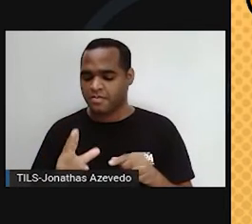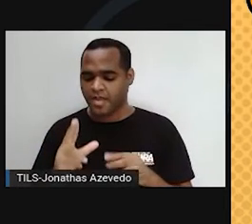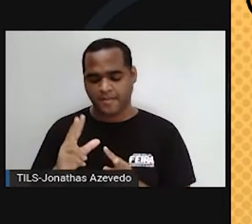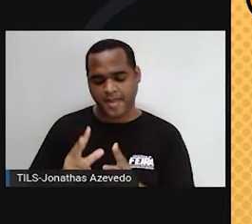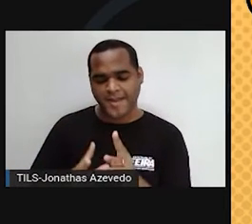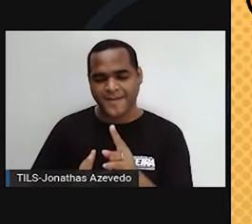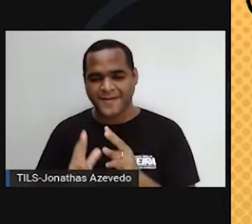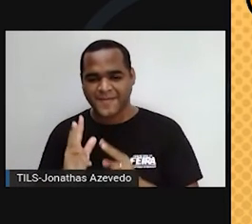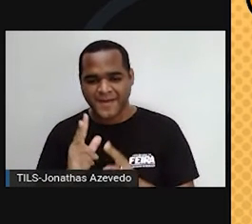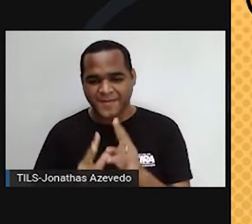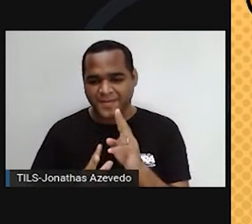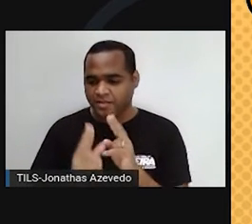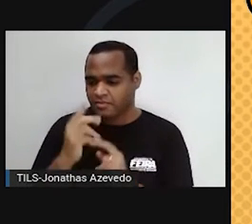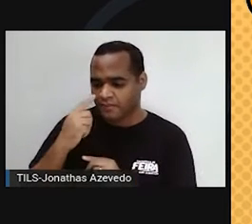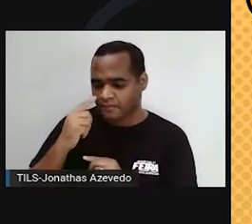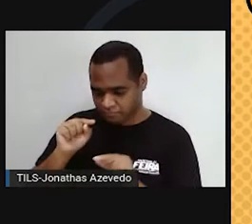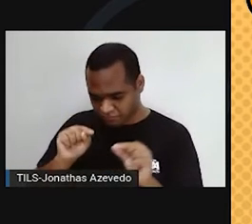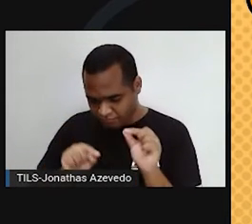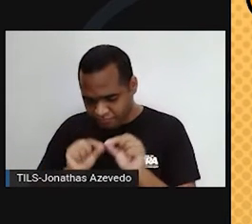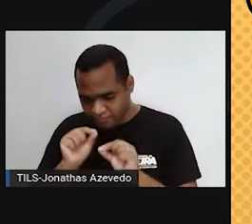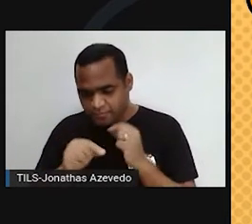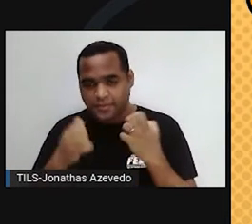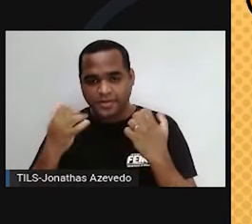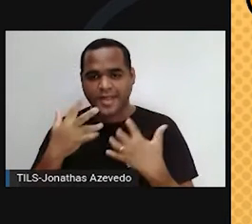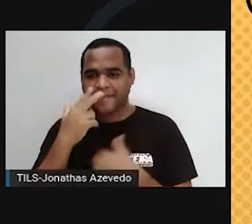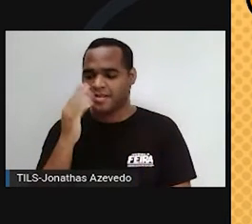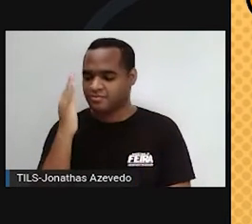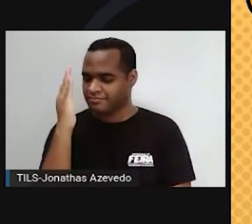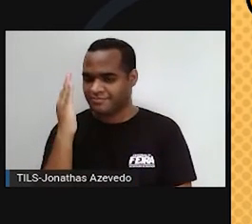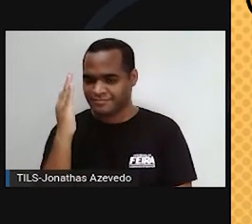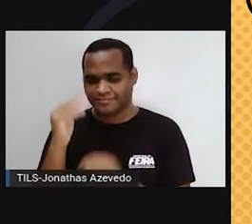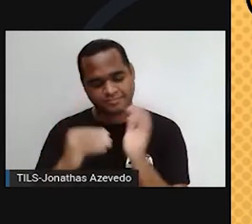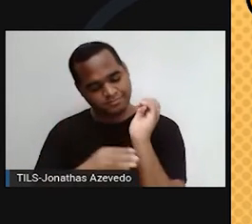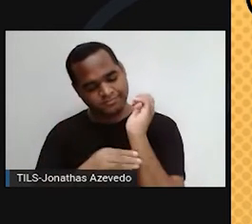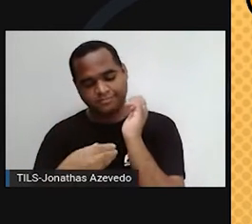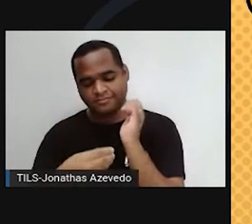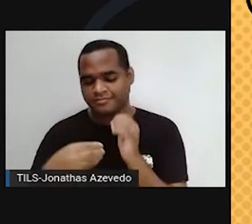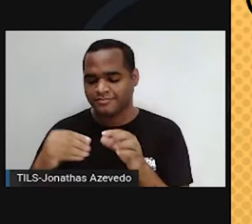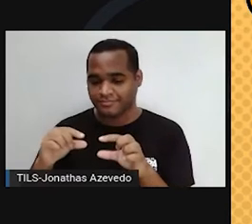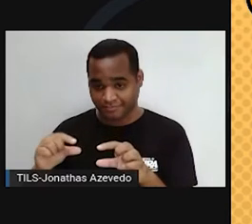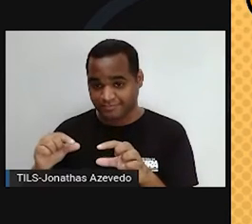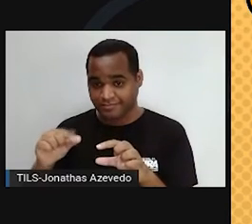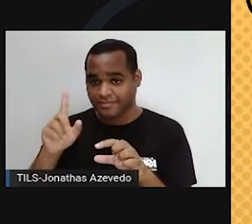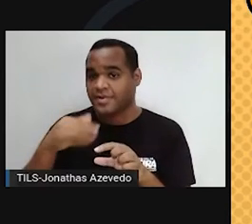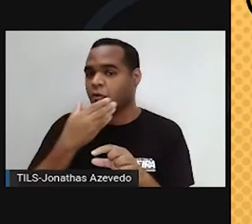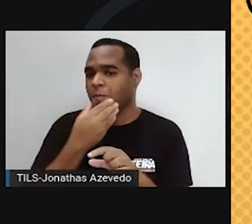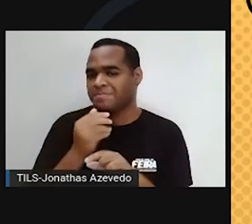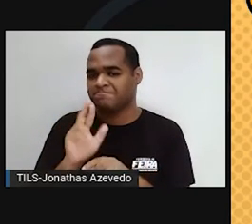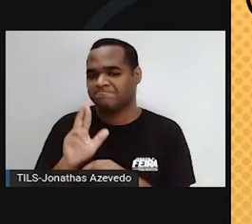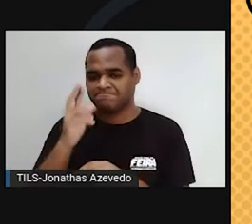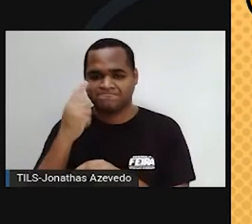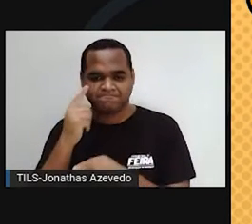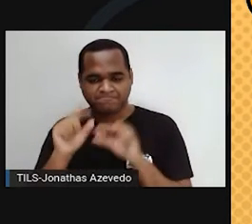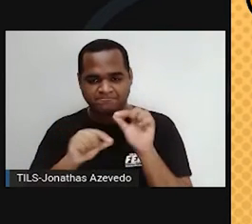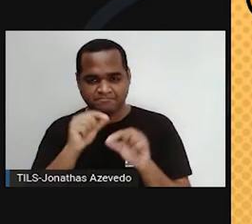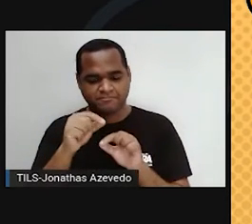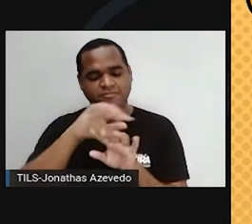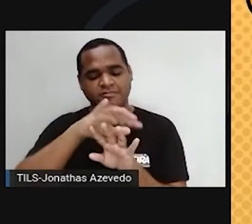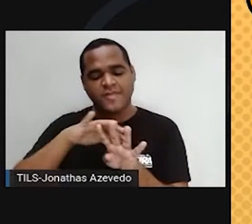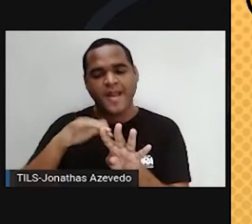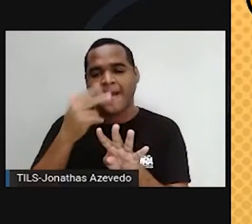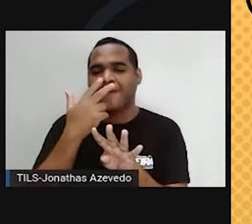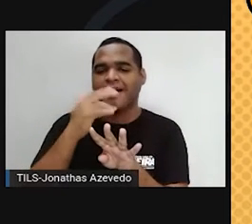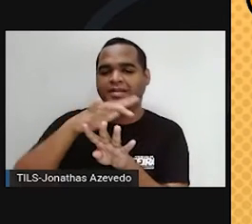fininhos de cortiça, que é um tipo de casca de árvore. Hooke viu que a cortiça formava pequenos